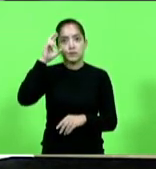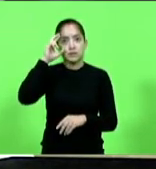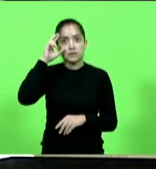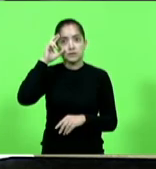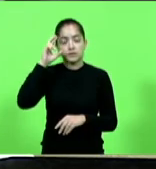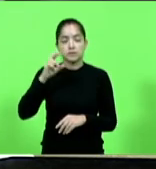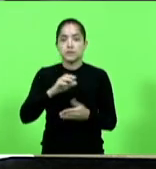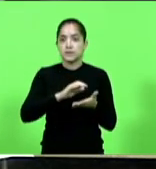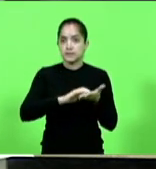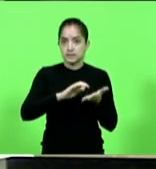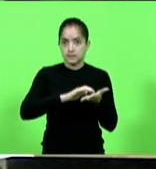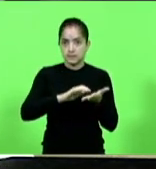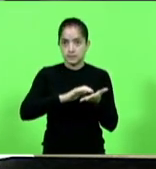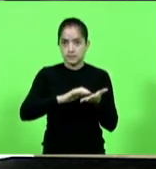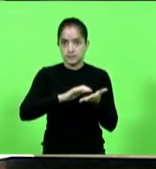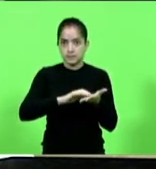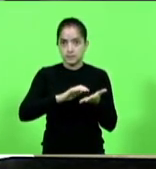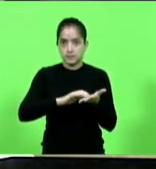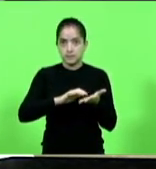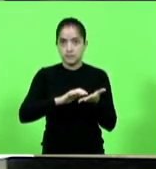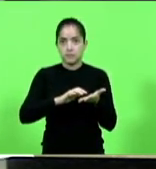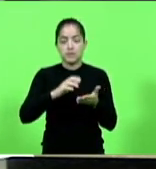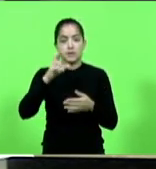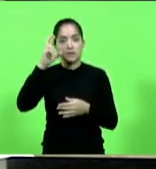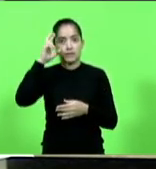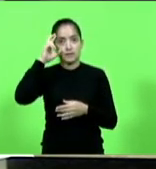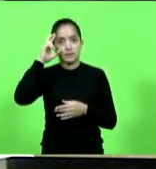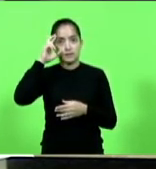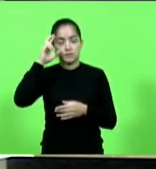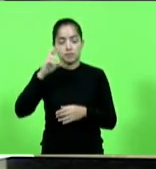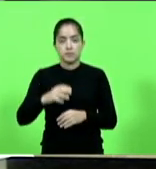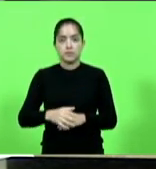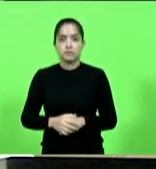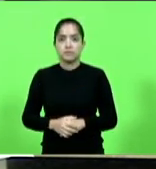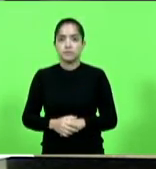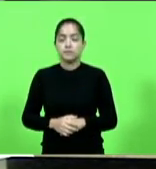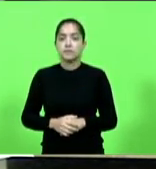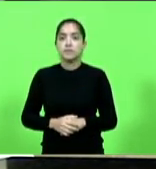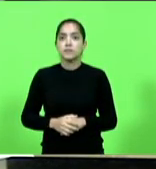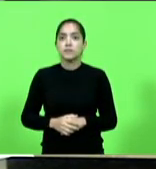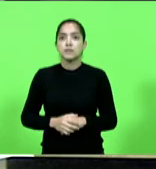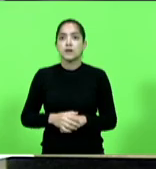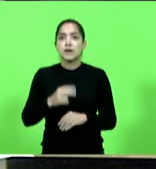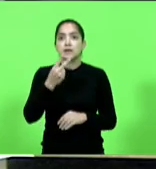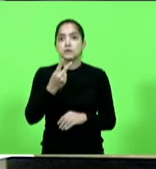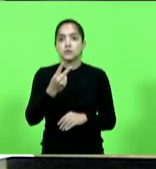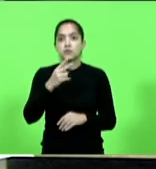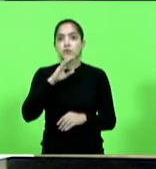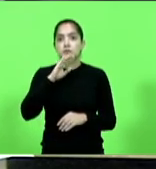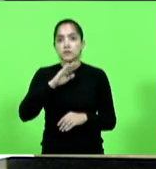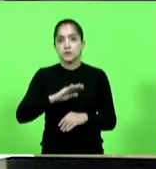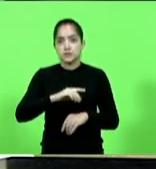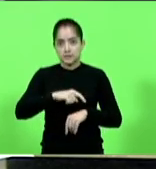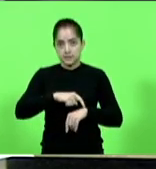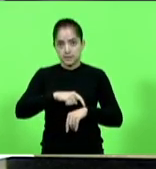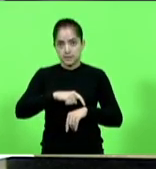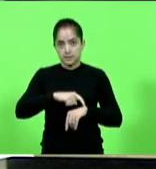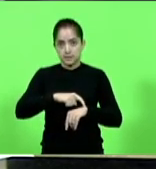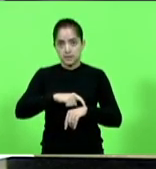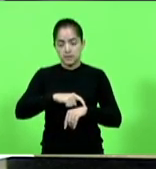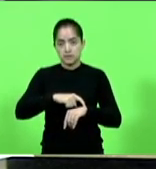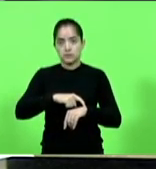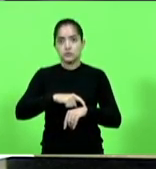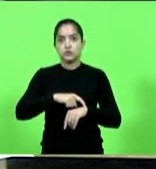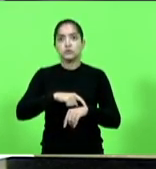Secretarias, deputado Ricardo Alba. Às 14 horas do dia 16 do mês de